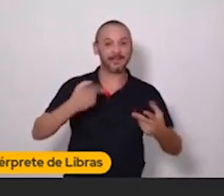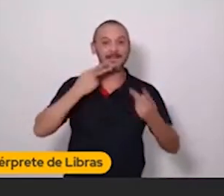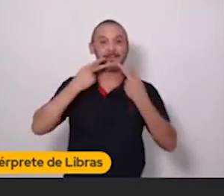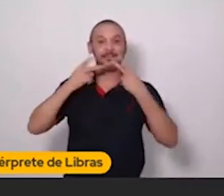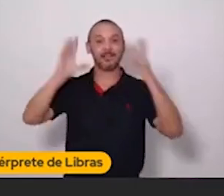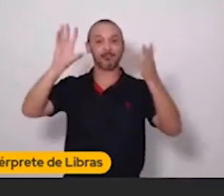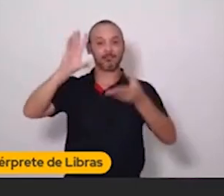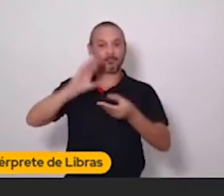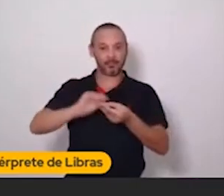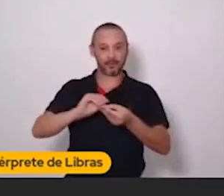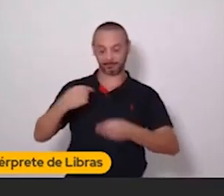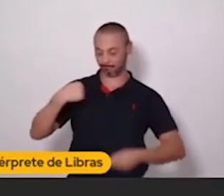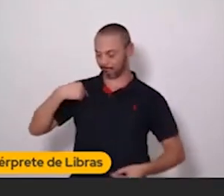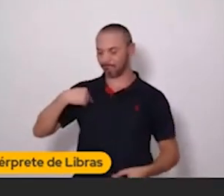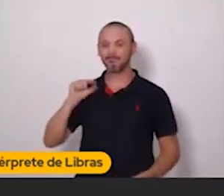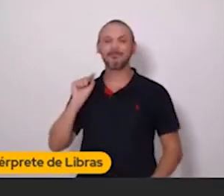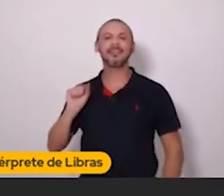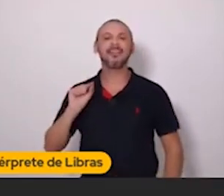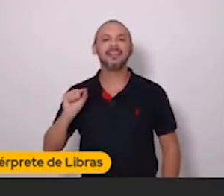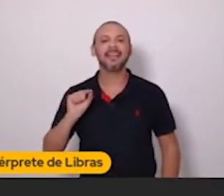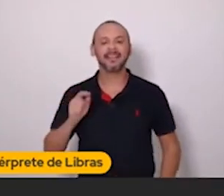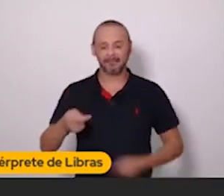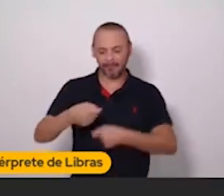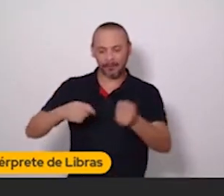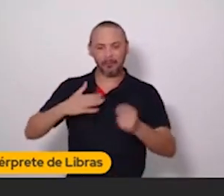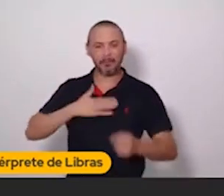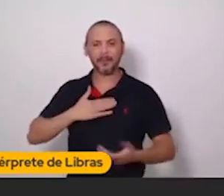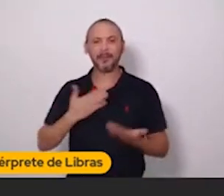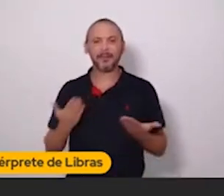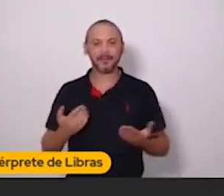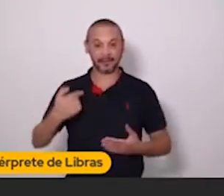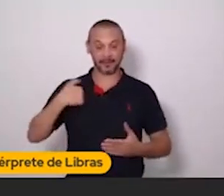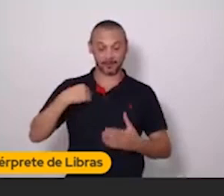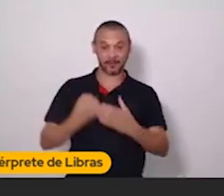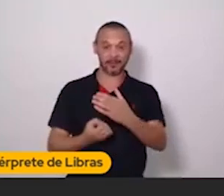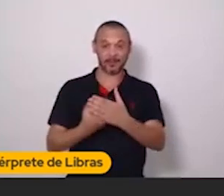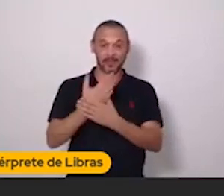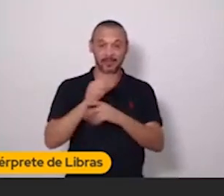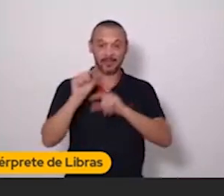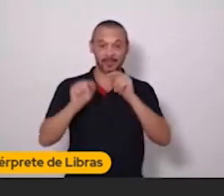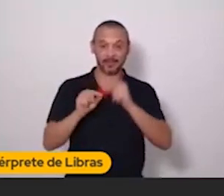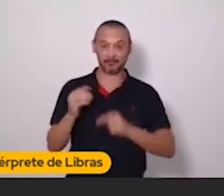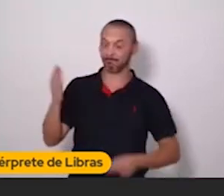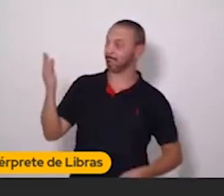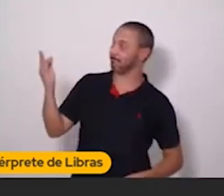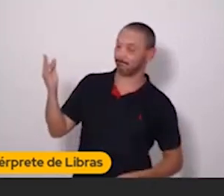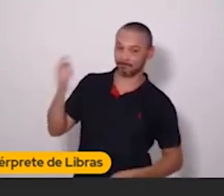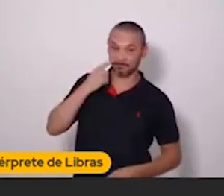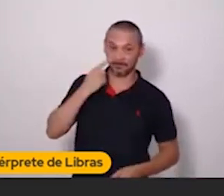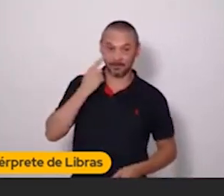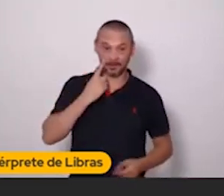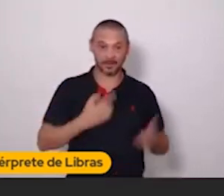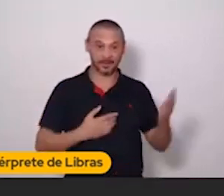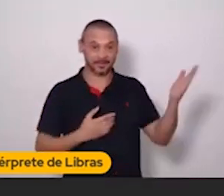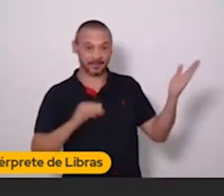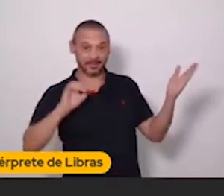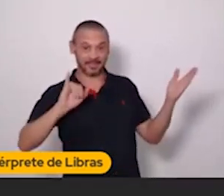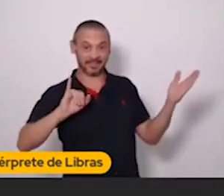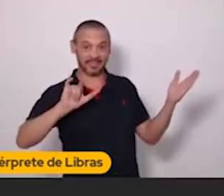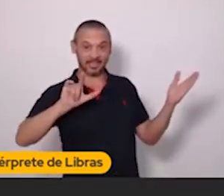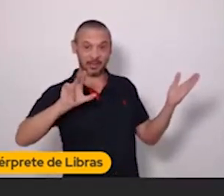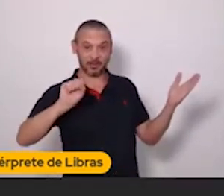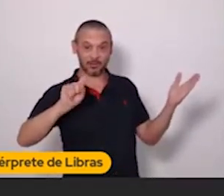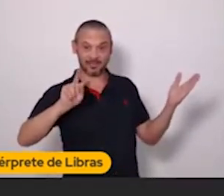brevemente sobre mim, sobre meus negócios. Eu criei a Illustrali, que é o meu e-commerce de papelaria, ela é minha empresa,